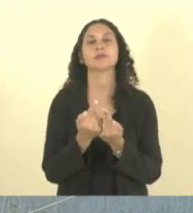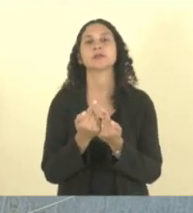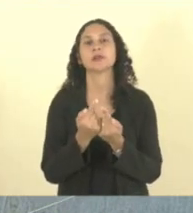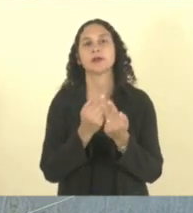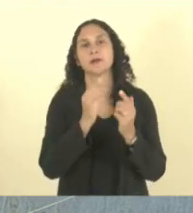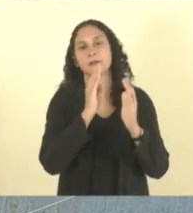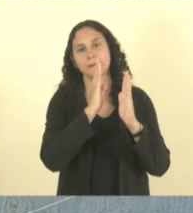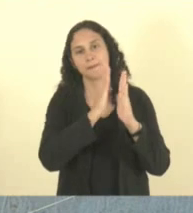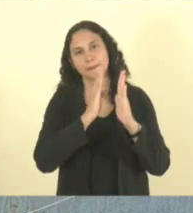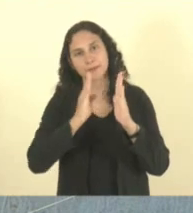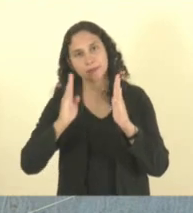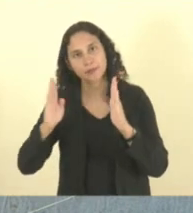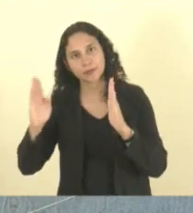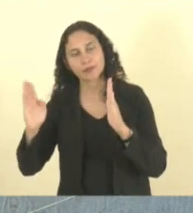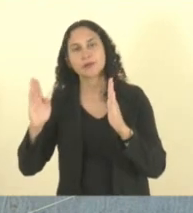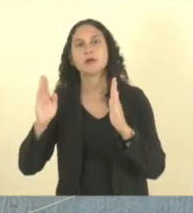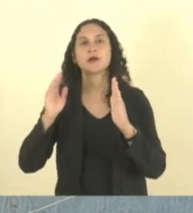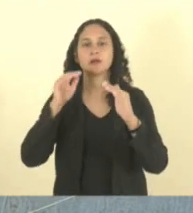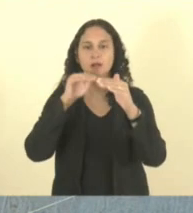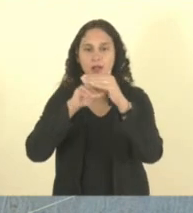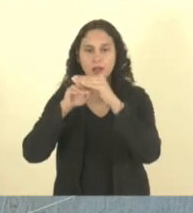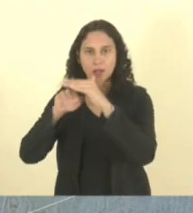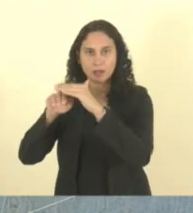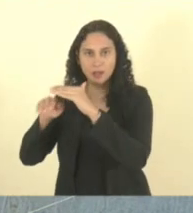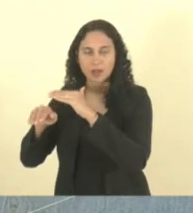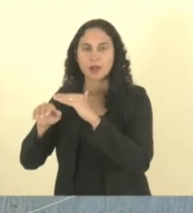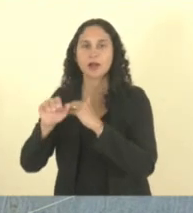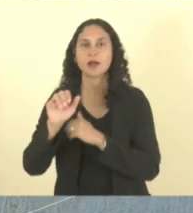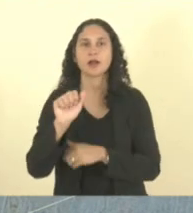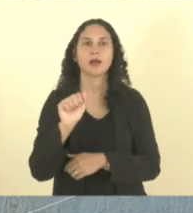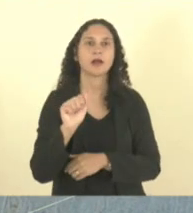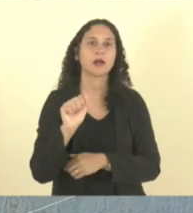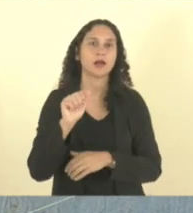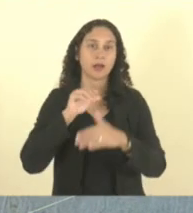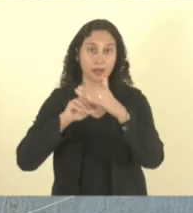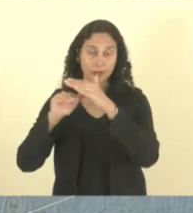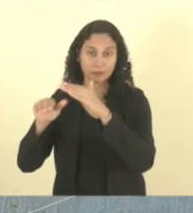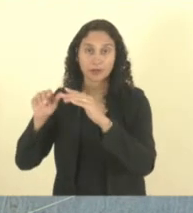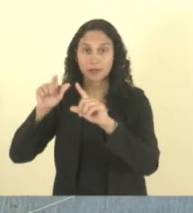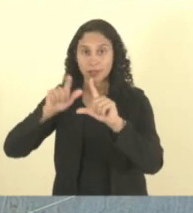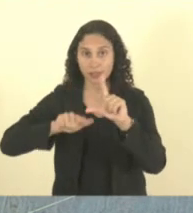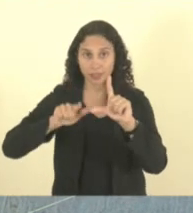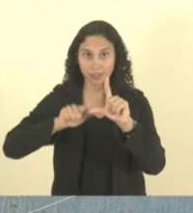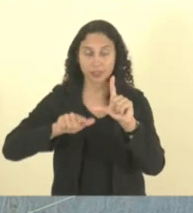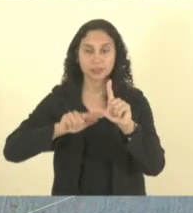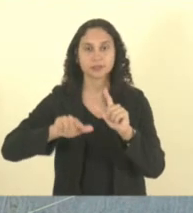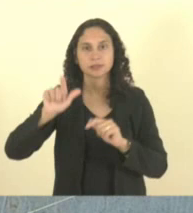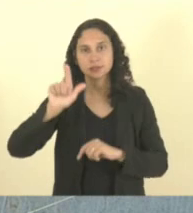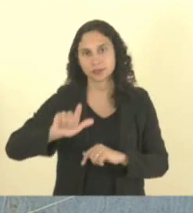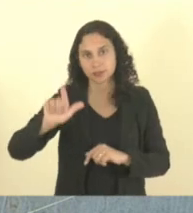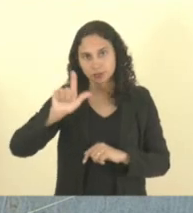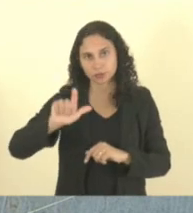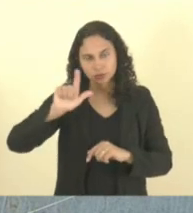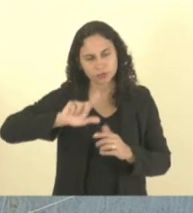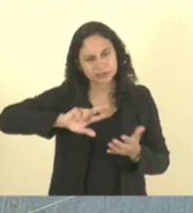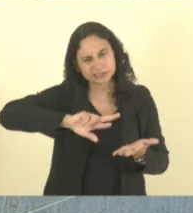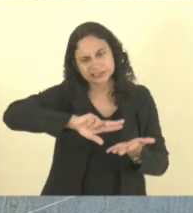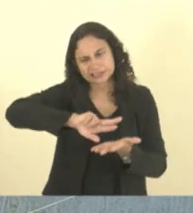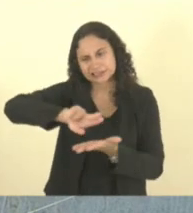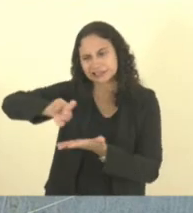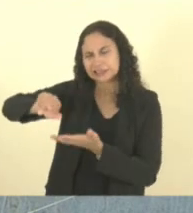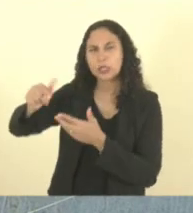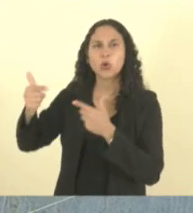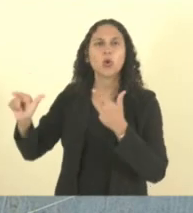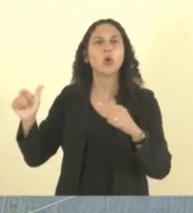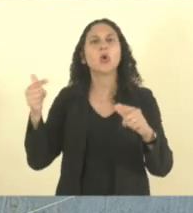Biblioteconomia, Arqueologia, Arquivologia, Letras e Literatura, dentre outras afins,